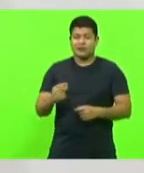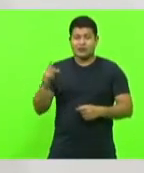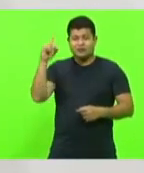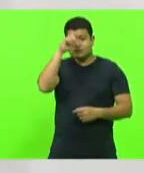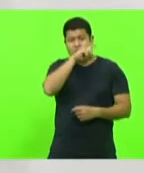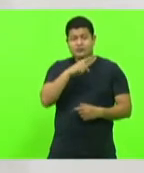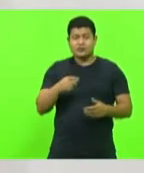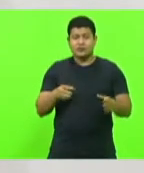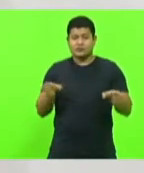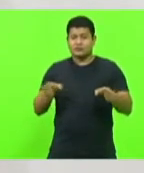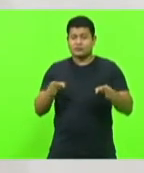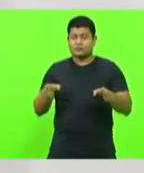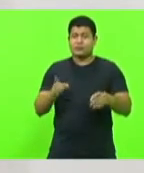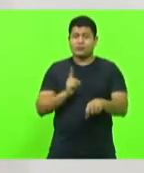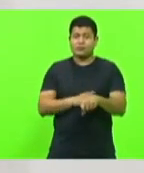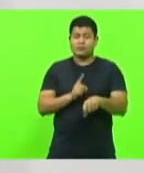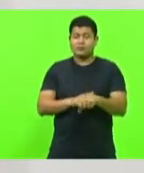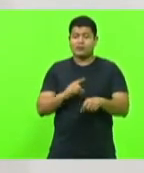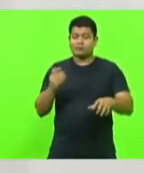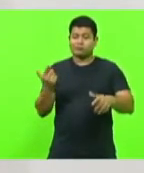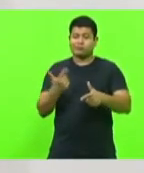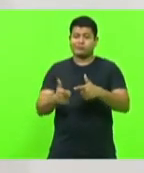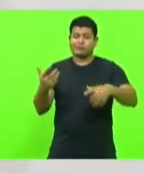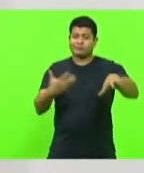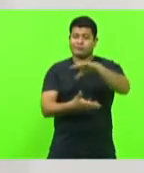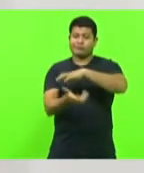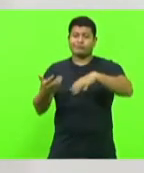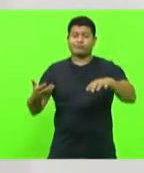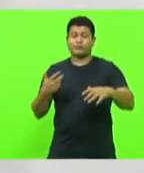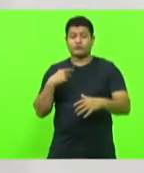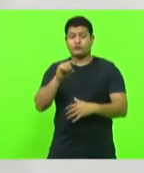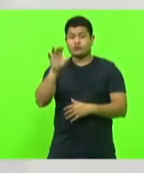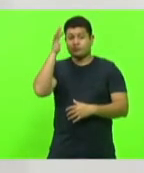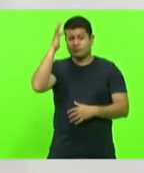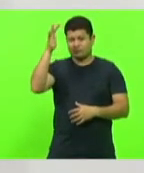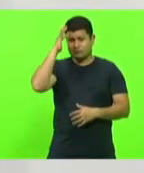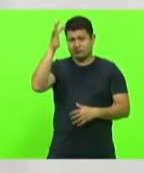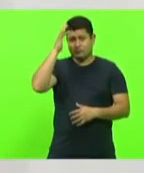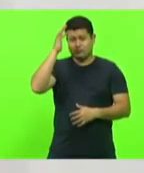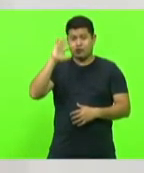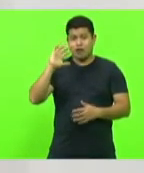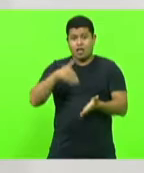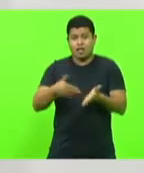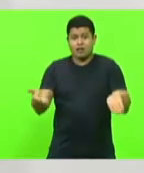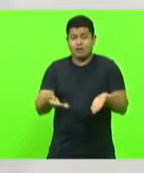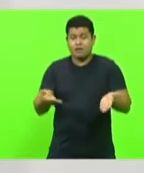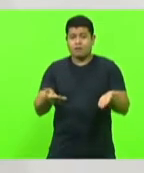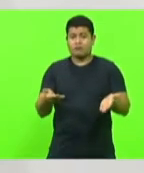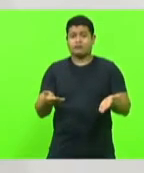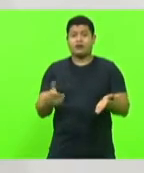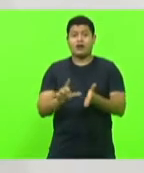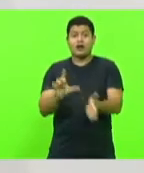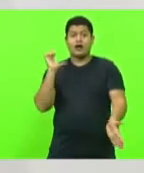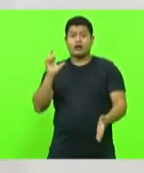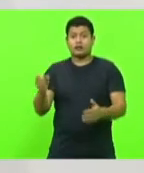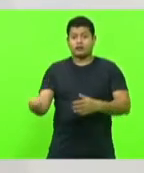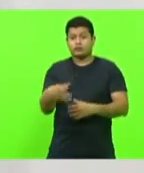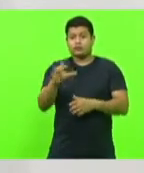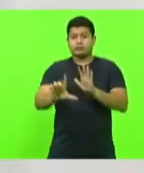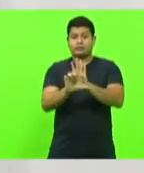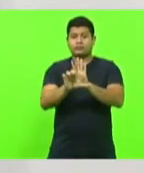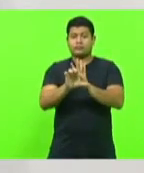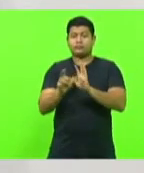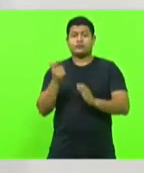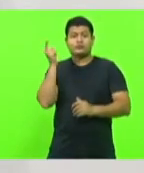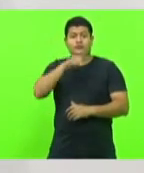este momento de crise. Para vocês terem uma ideia de como foi até hoje, antes da nova lei, para acessar o